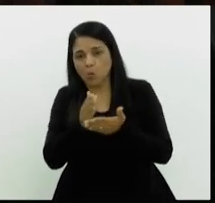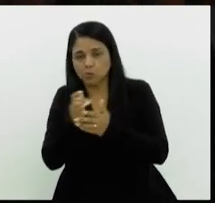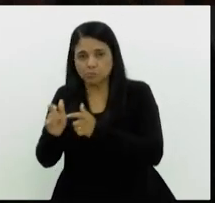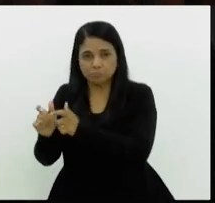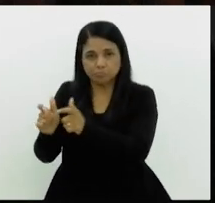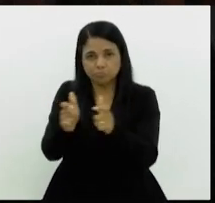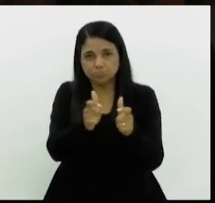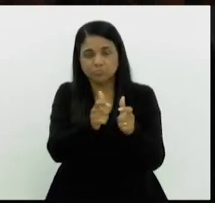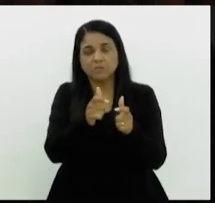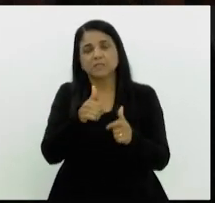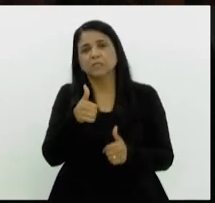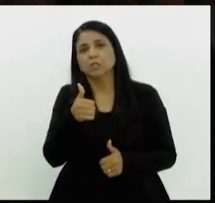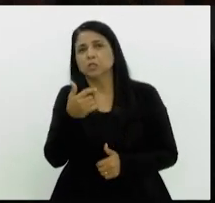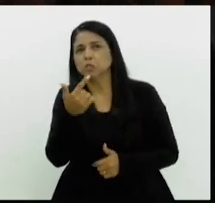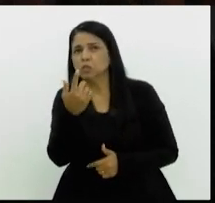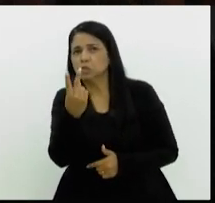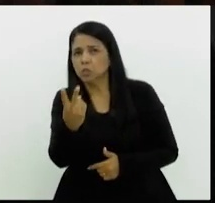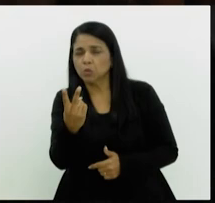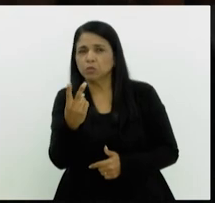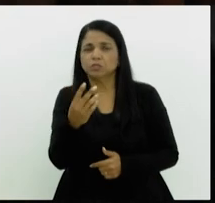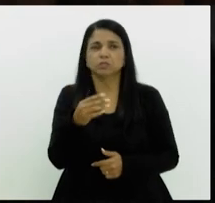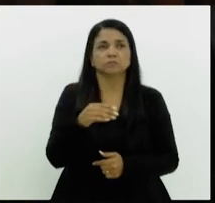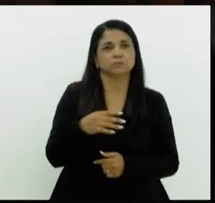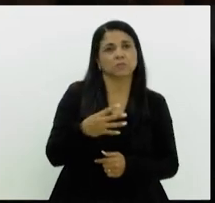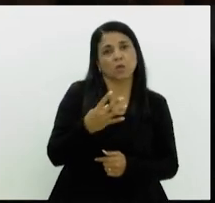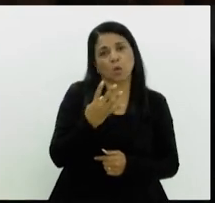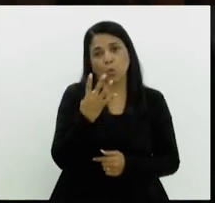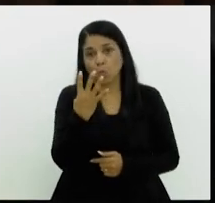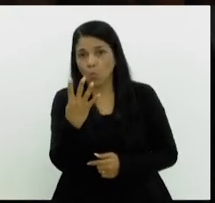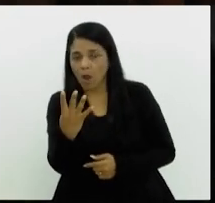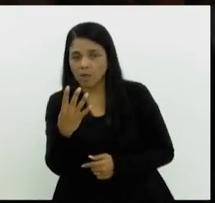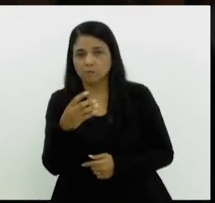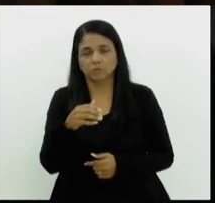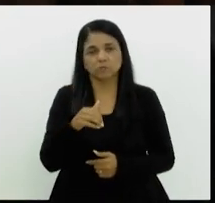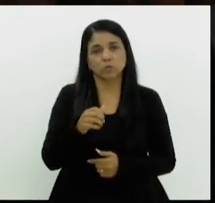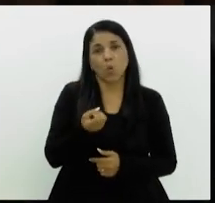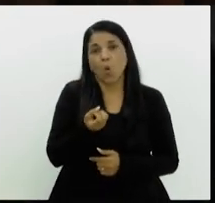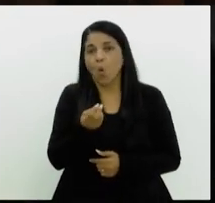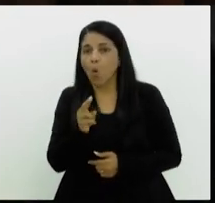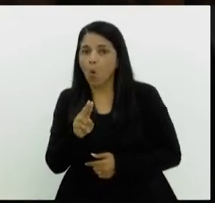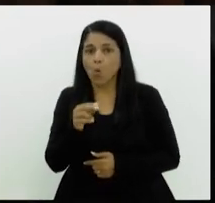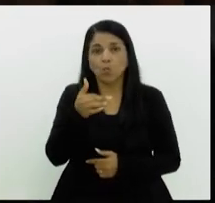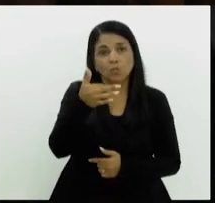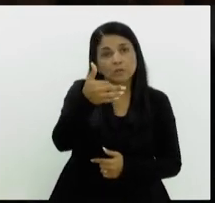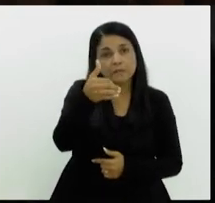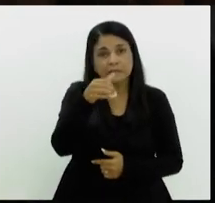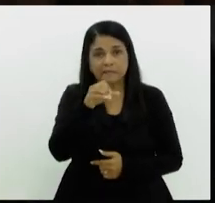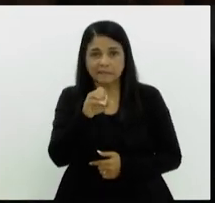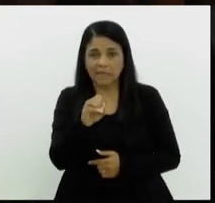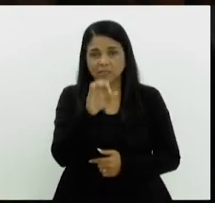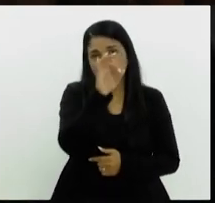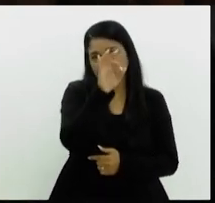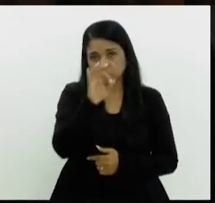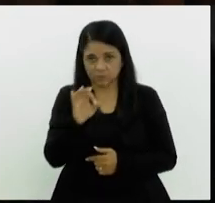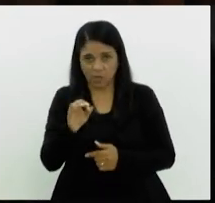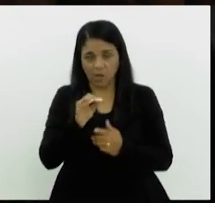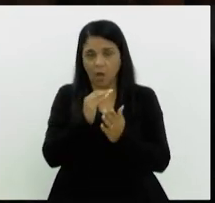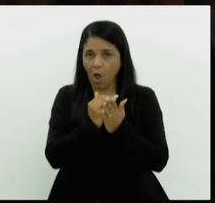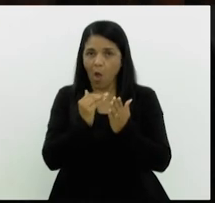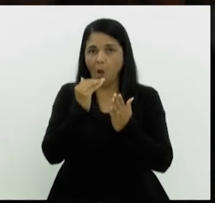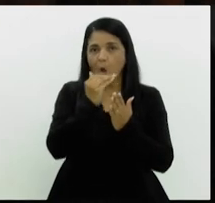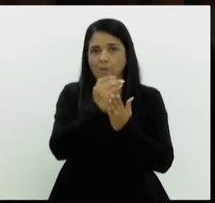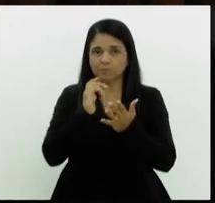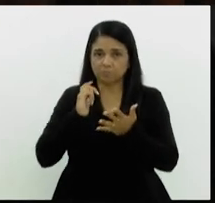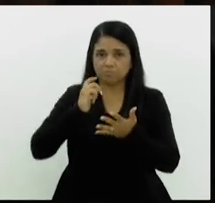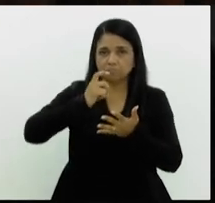e 10%. Porém, tem acontecido onde alguns municípios o